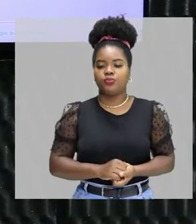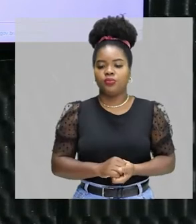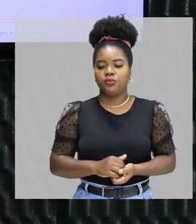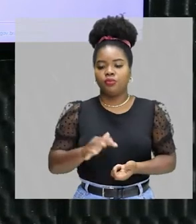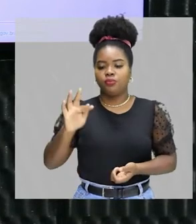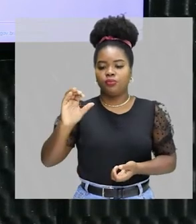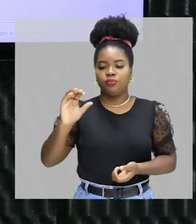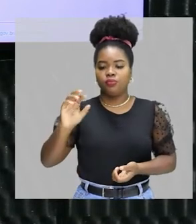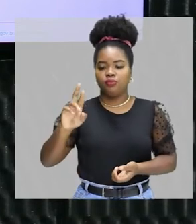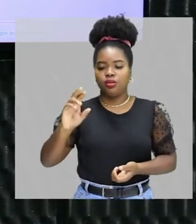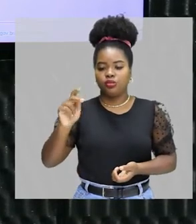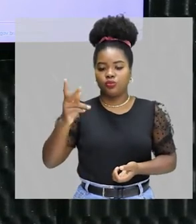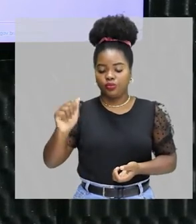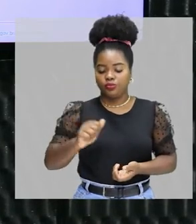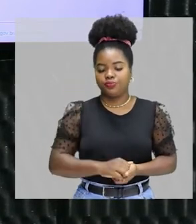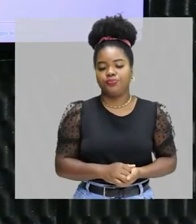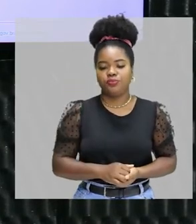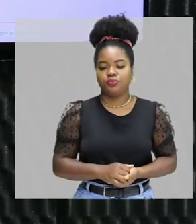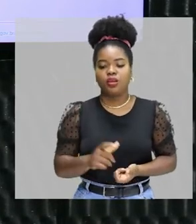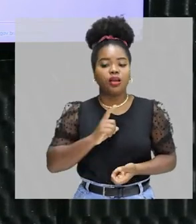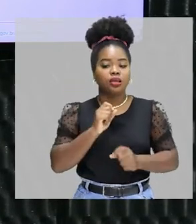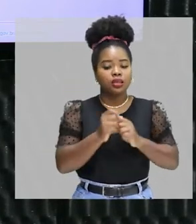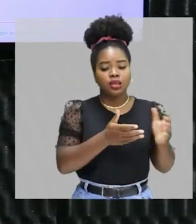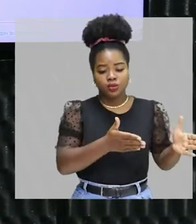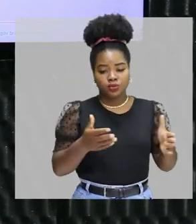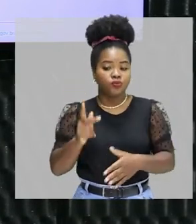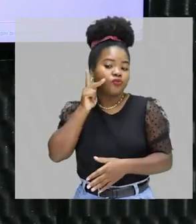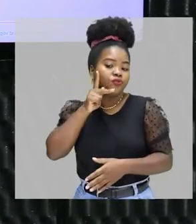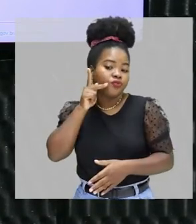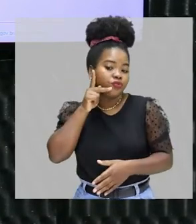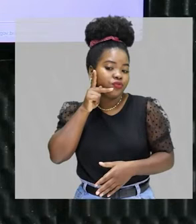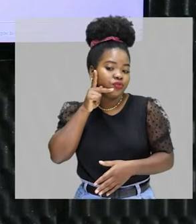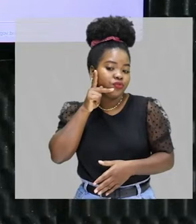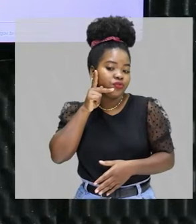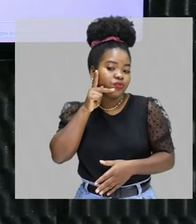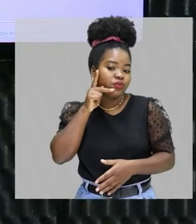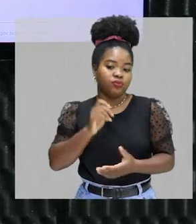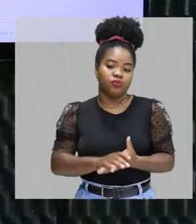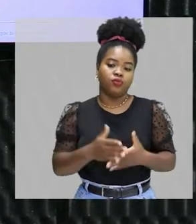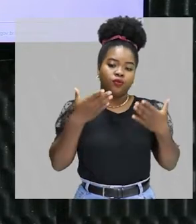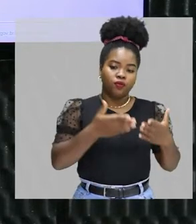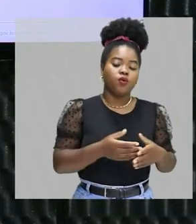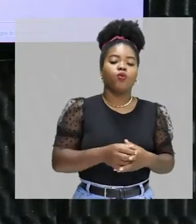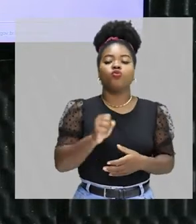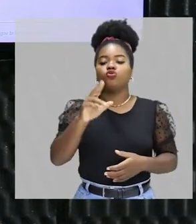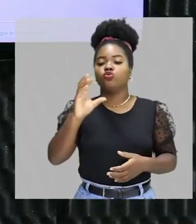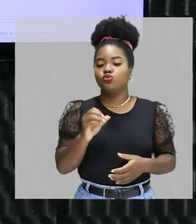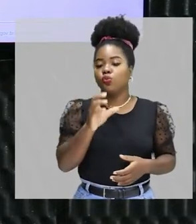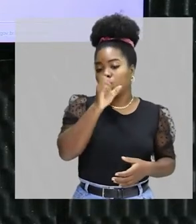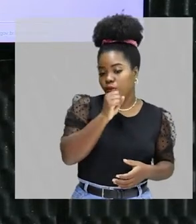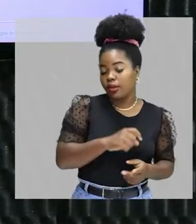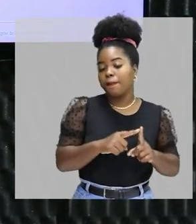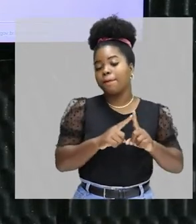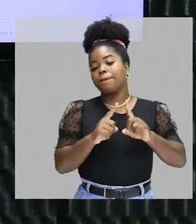método para se preparar o vinho a partir do suco de laranja. Beleza? Mas, aqui nós temos duas